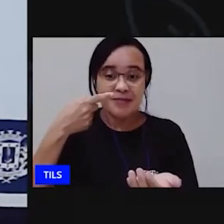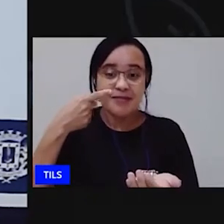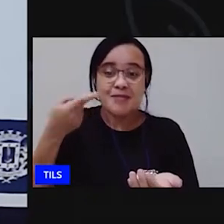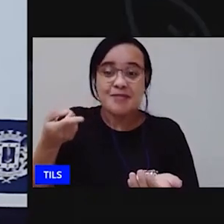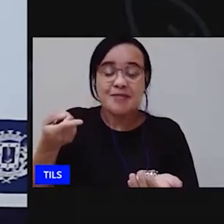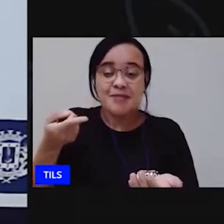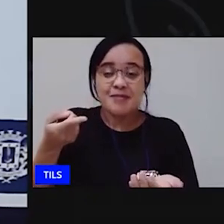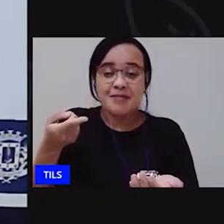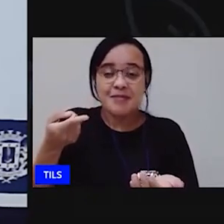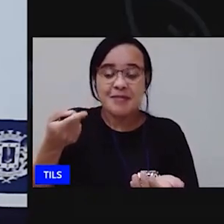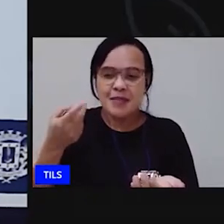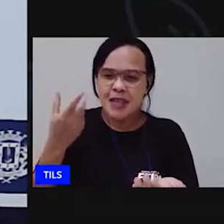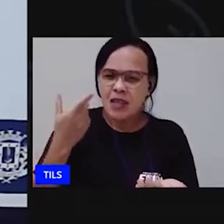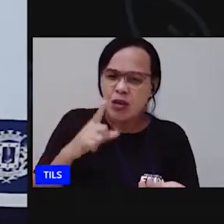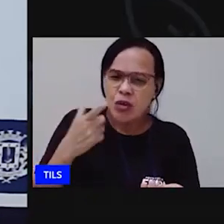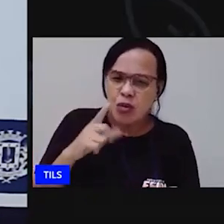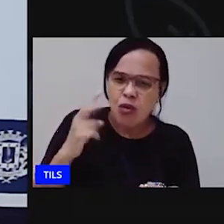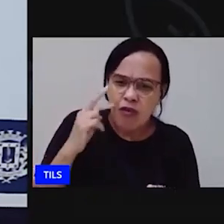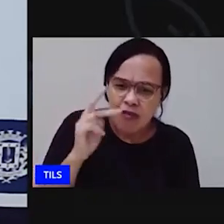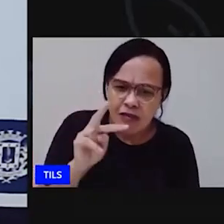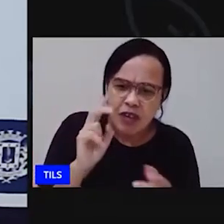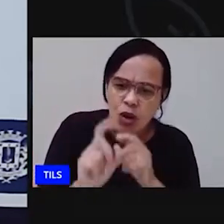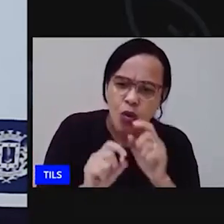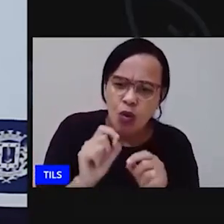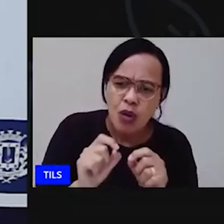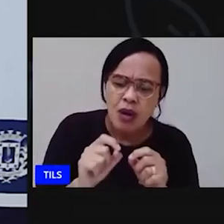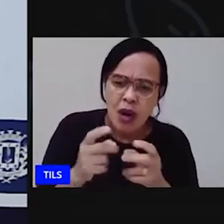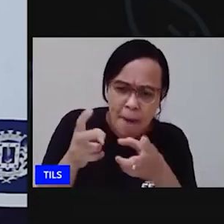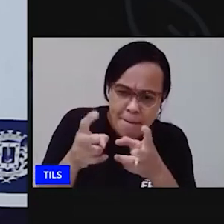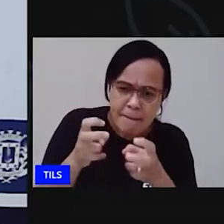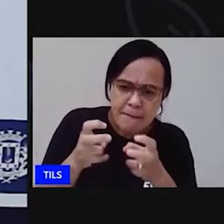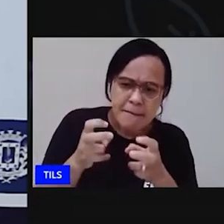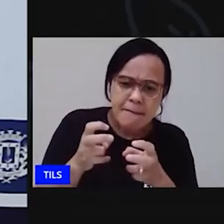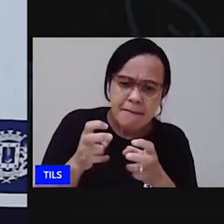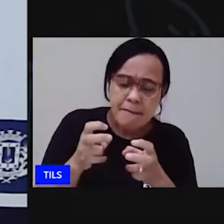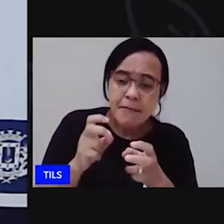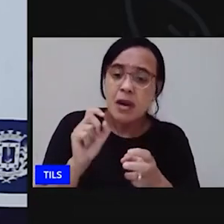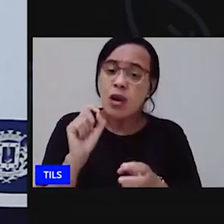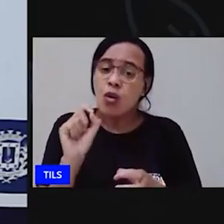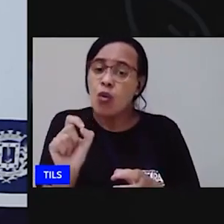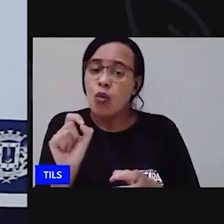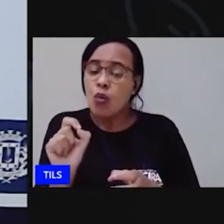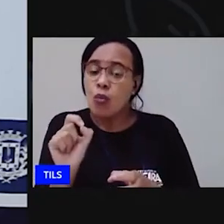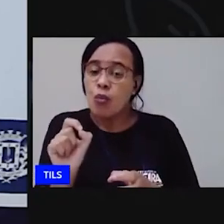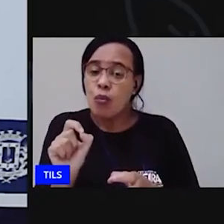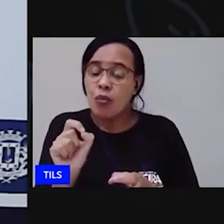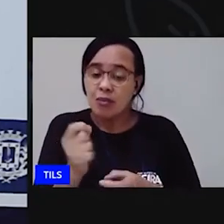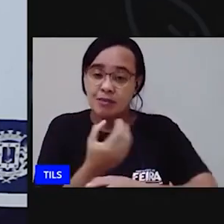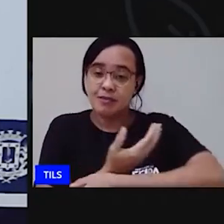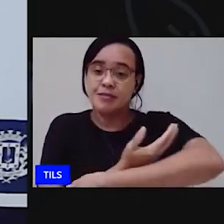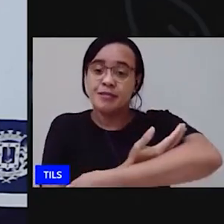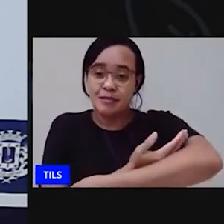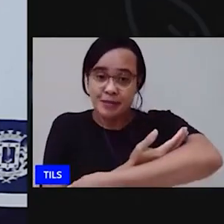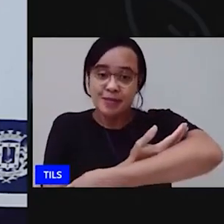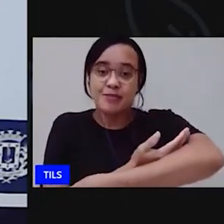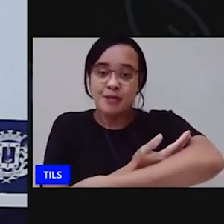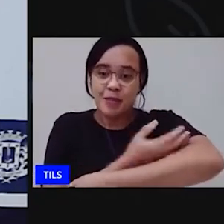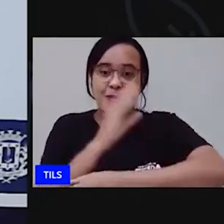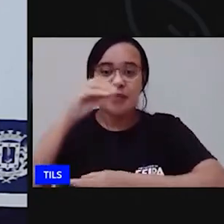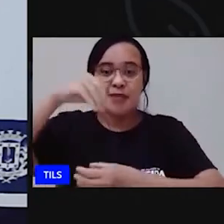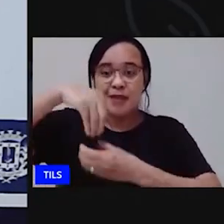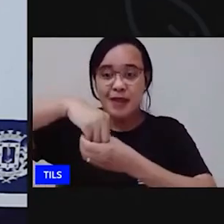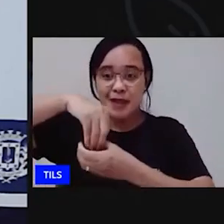consegue observar perceber que a boneca tá